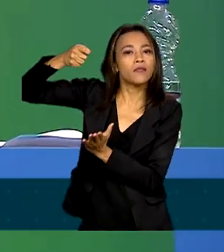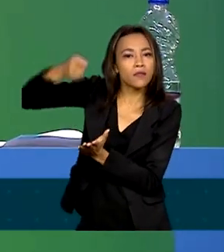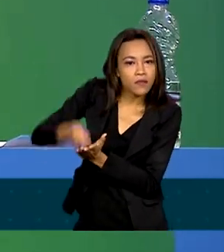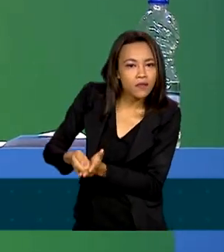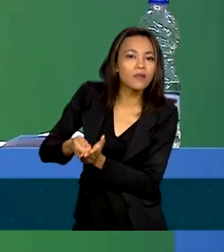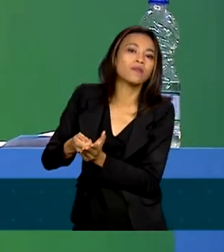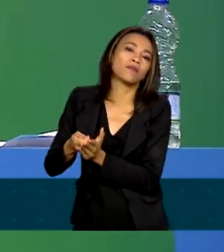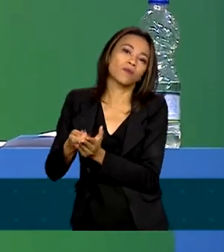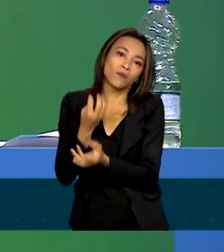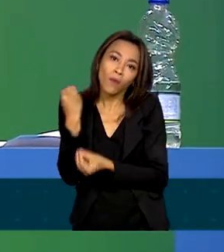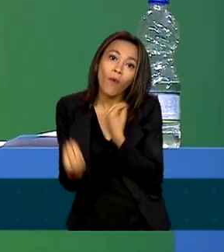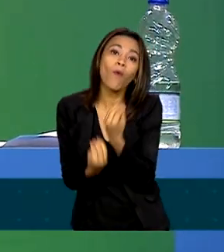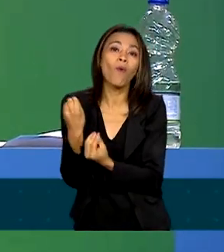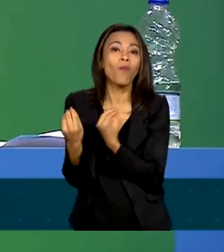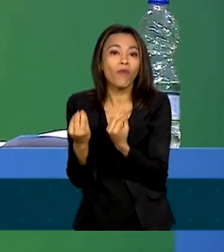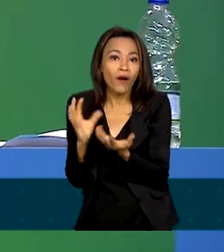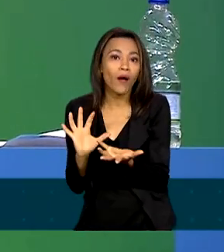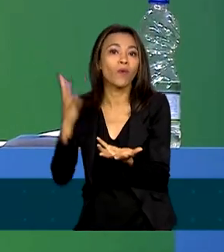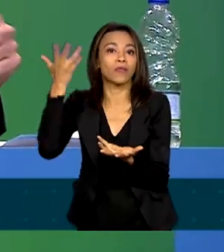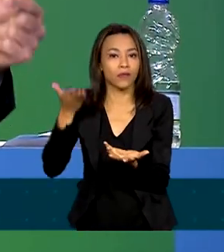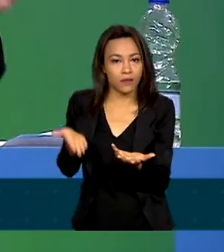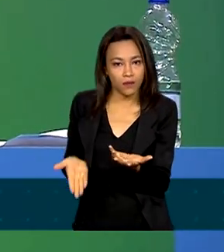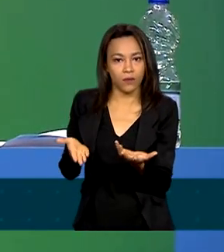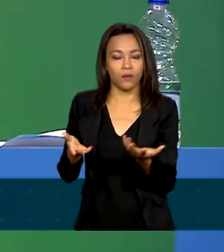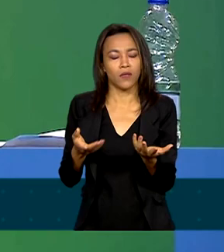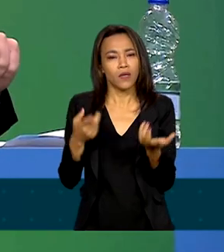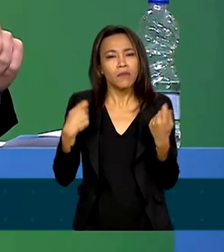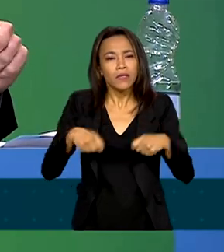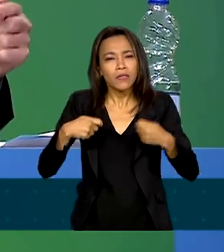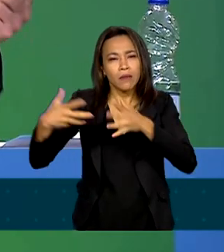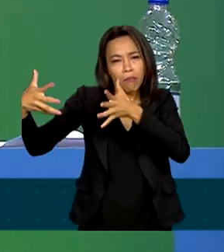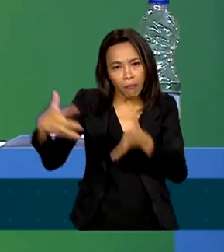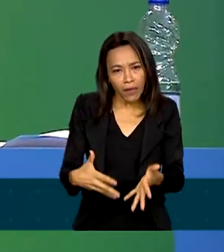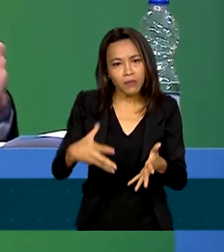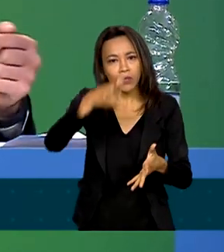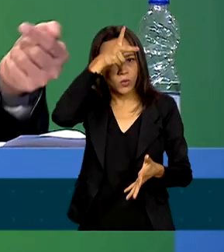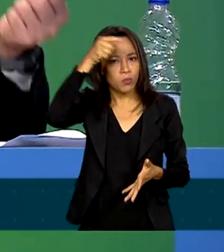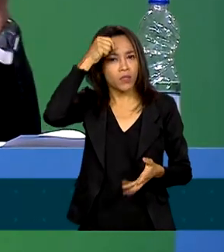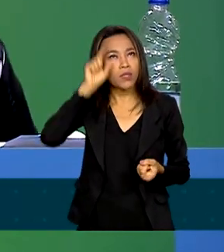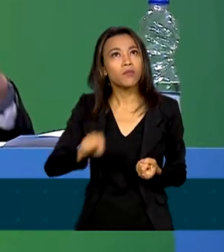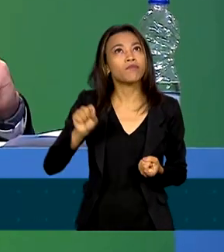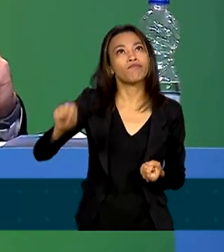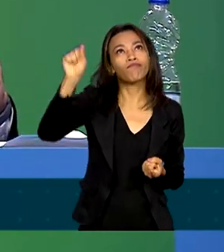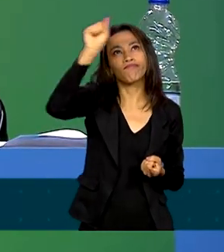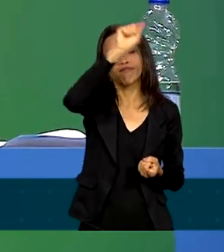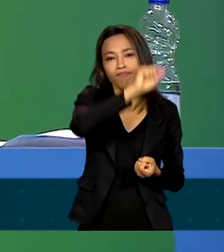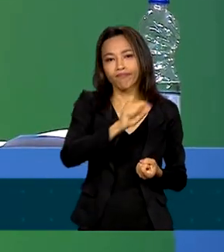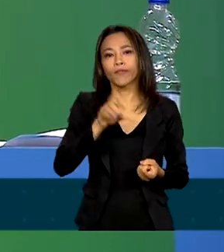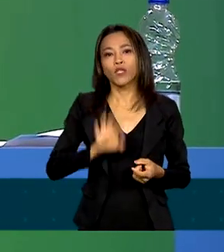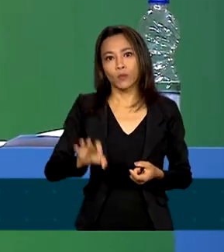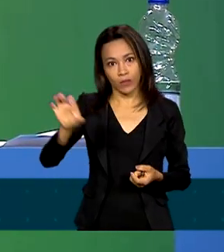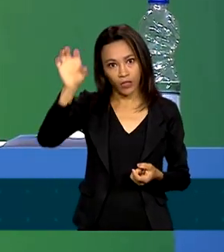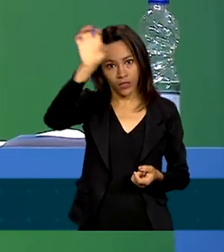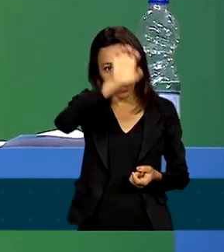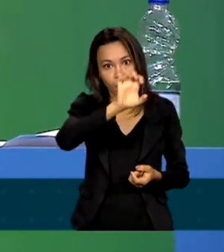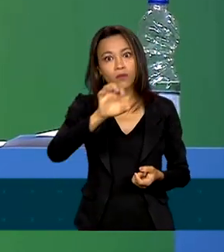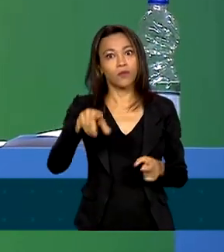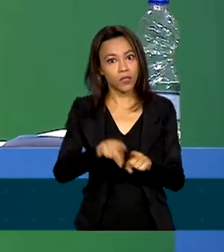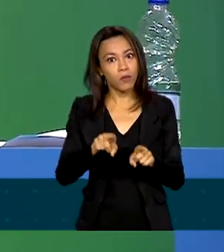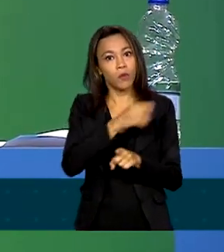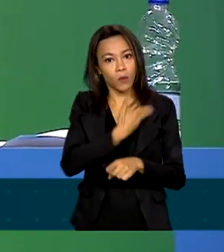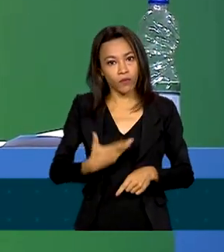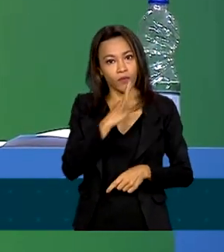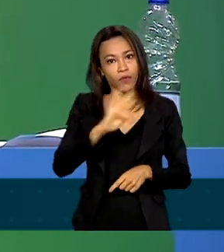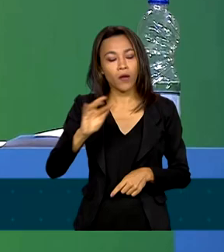eles tenham paridade de participação de municípios, com o Estado e com a União, para que a gente possa ter